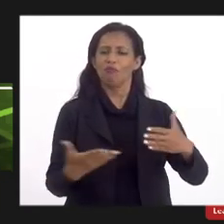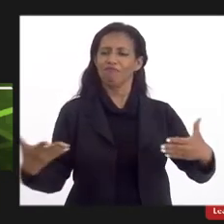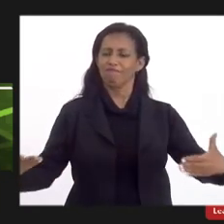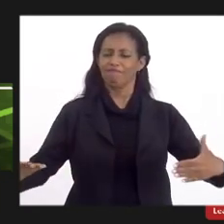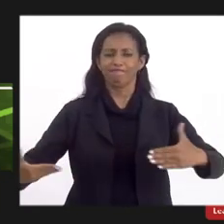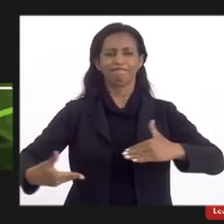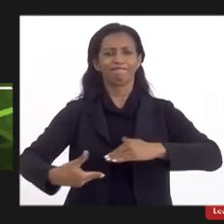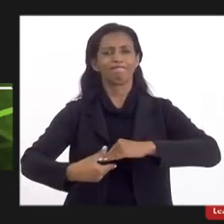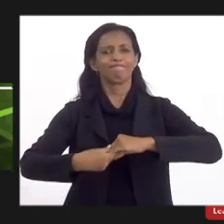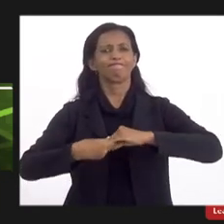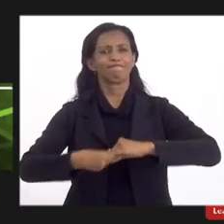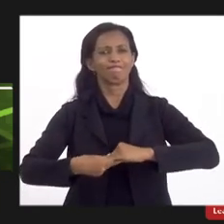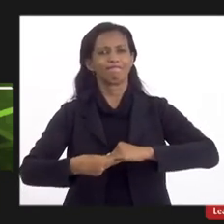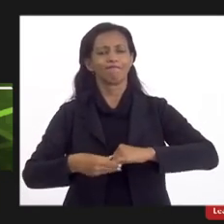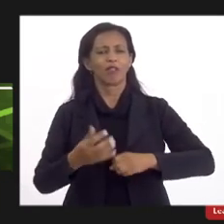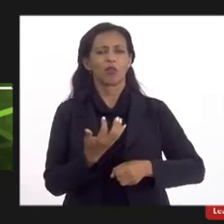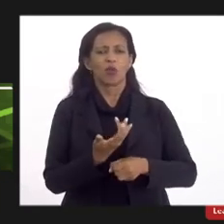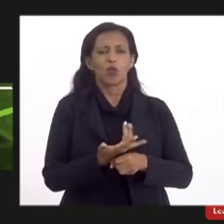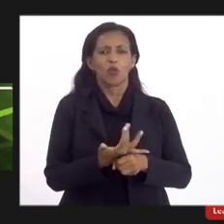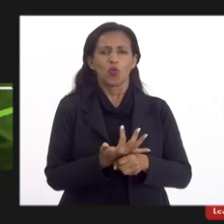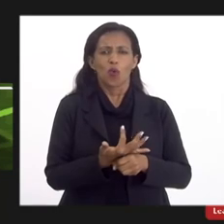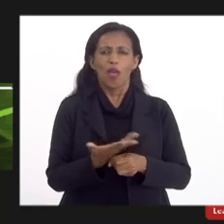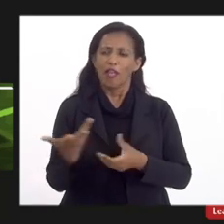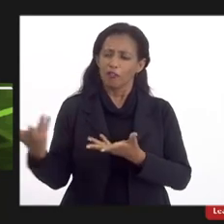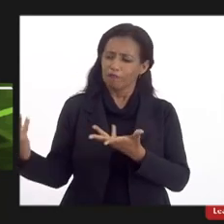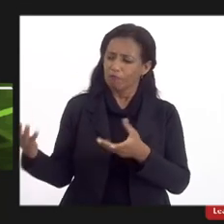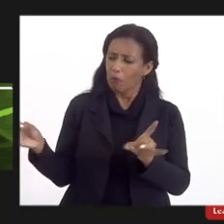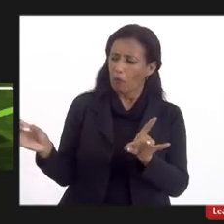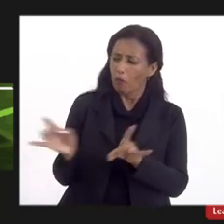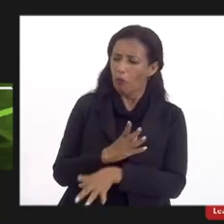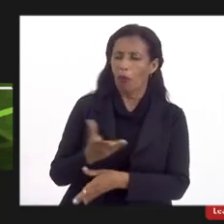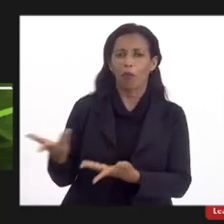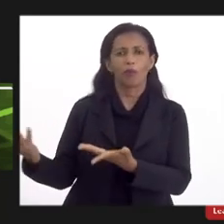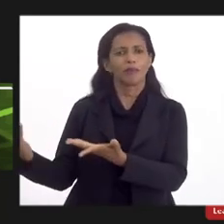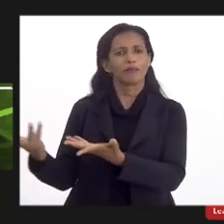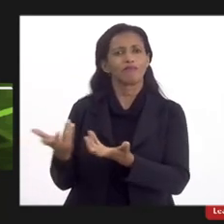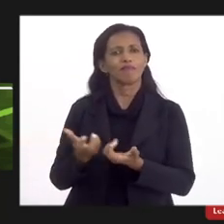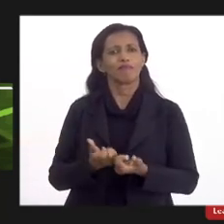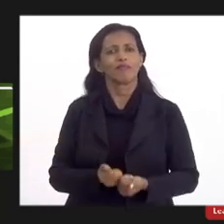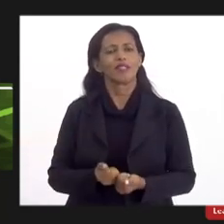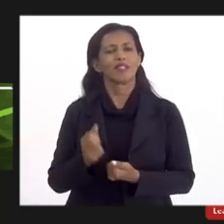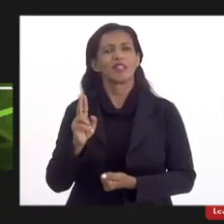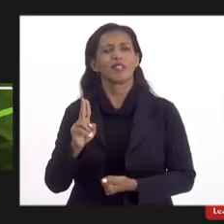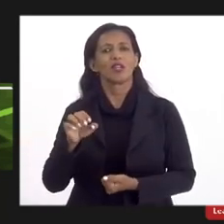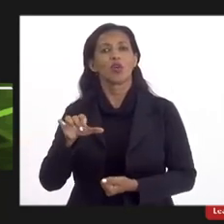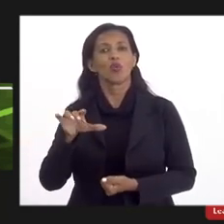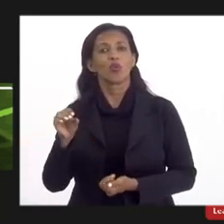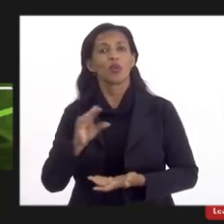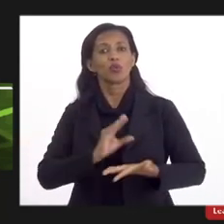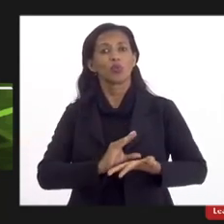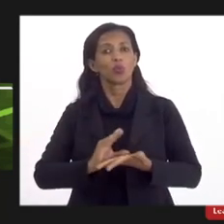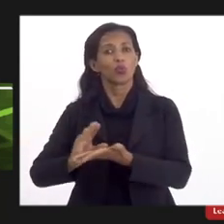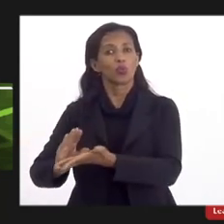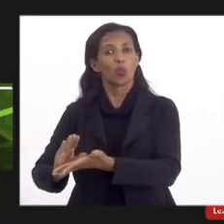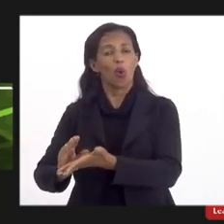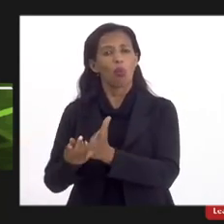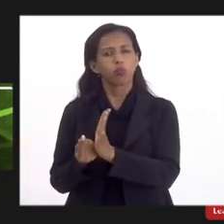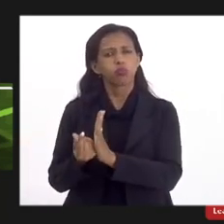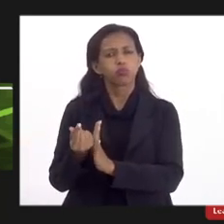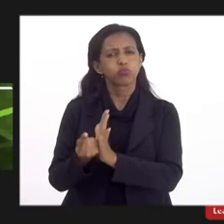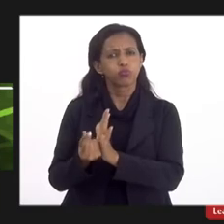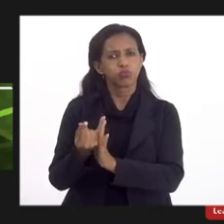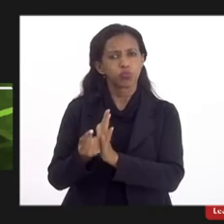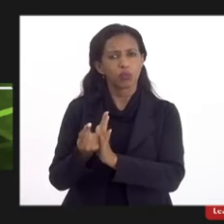tá de braços abertos tá de braços abertos pra receber a UESO o orçamento gasto com a